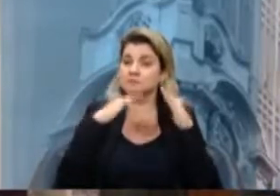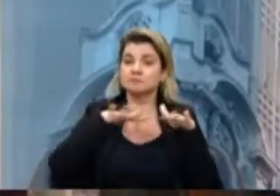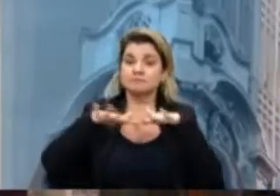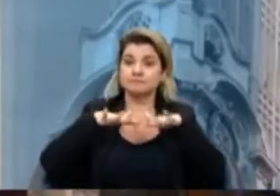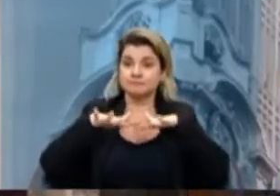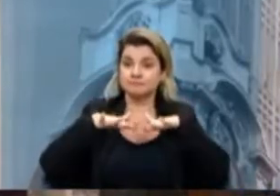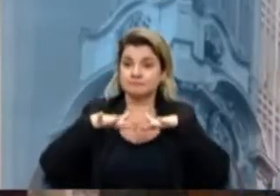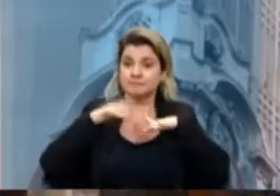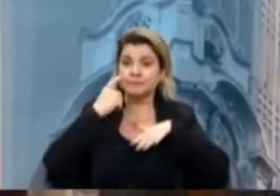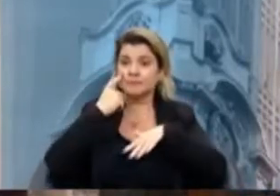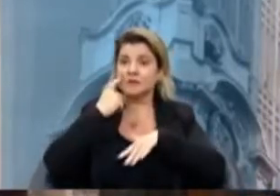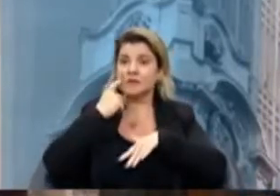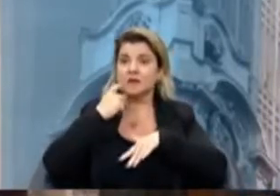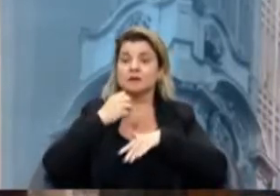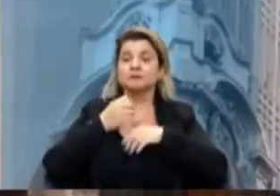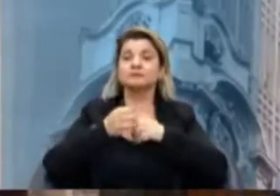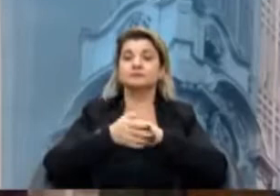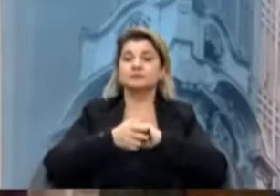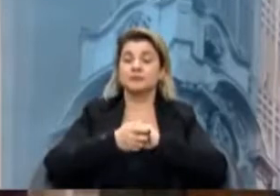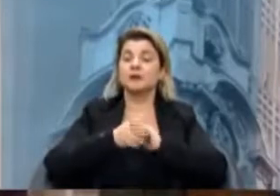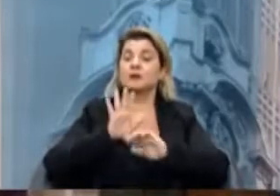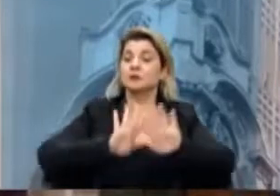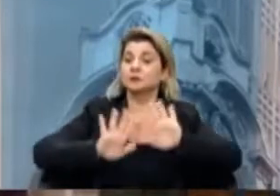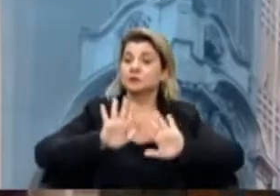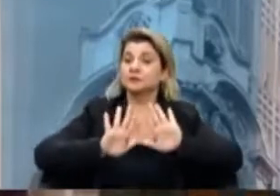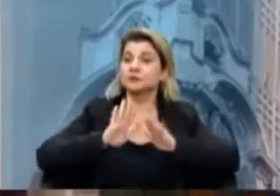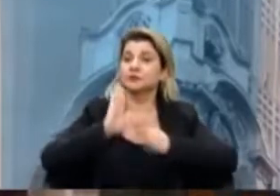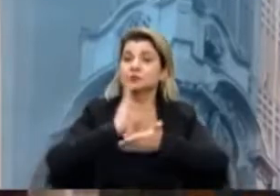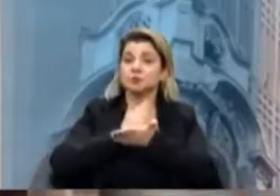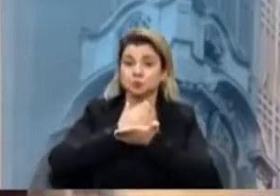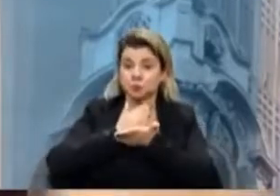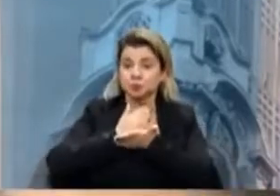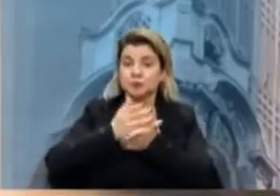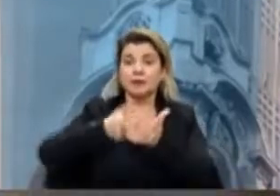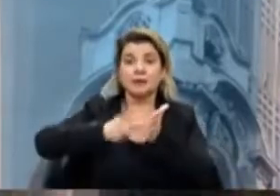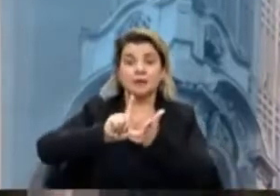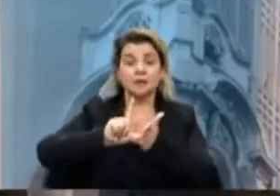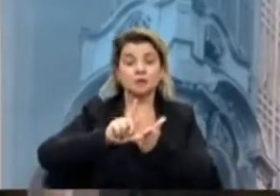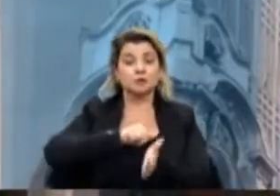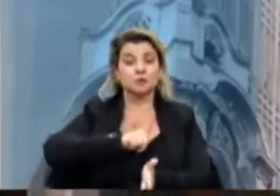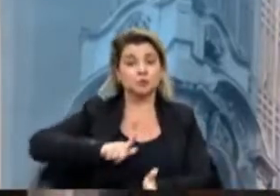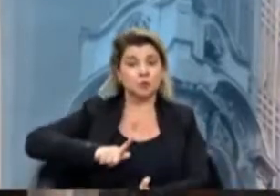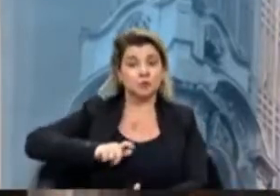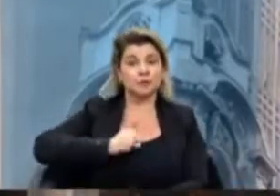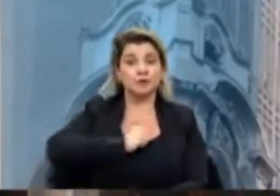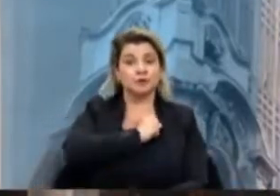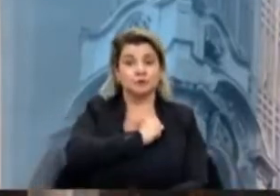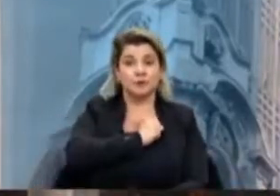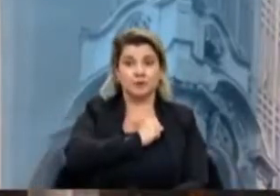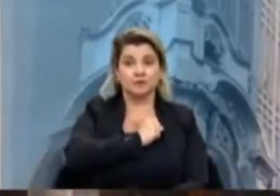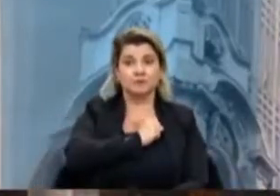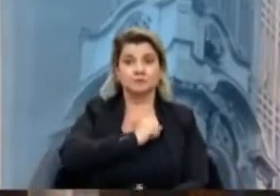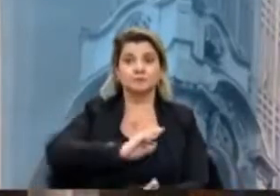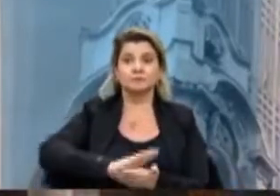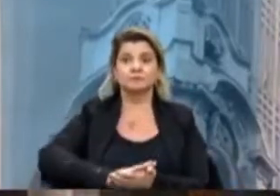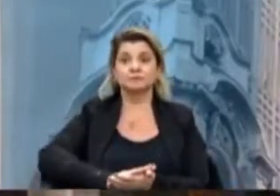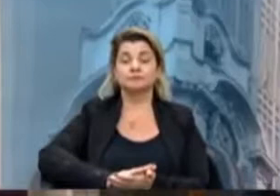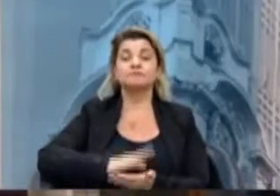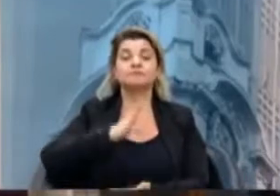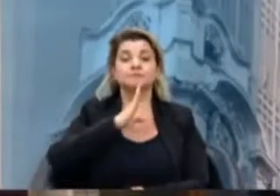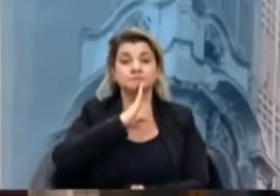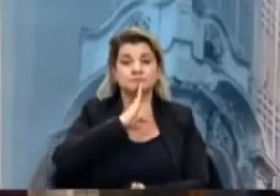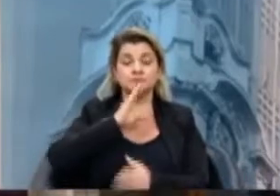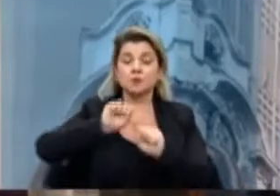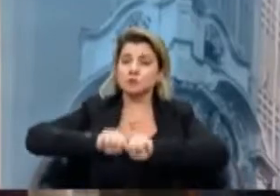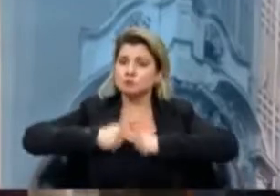Embora eu divirja e o novo defenda desde o princípio, muito antes do governo Melo, esse projeto de extinção dos cobradores, eu reconheço